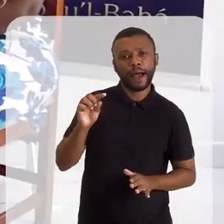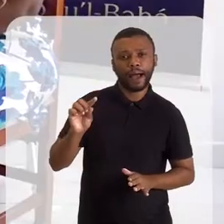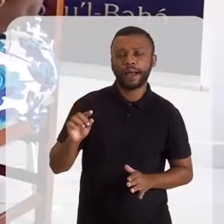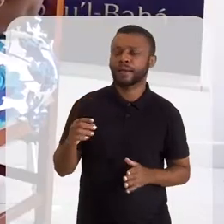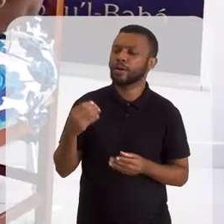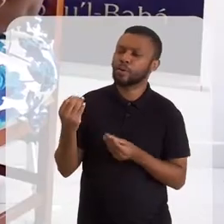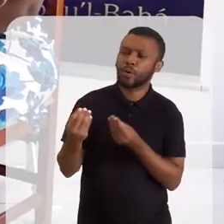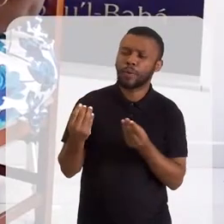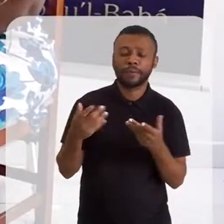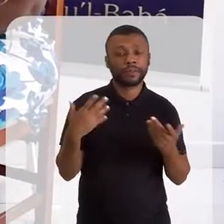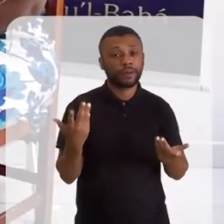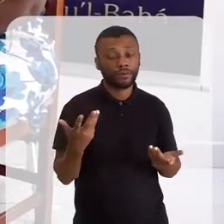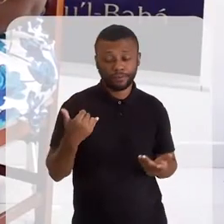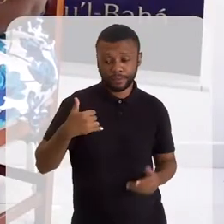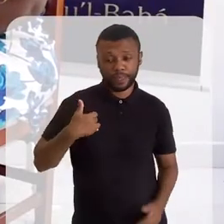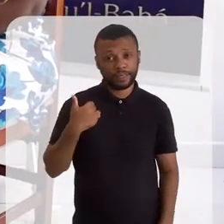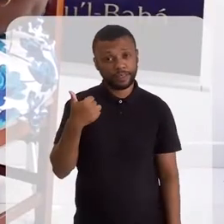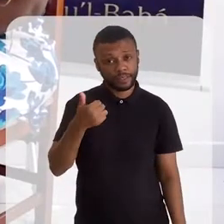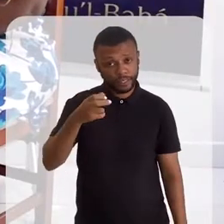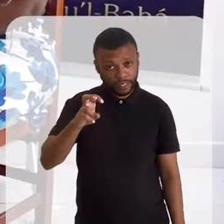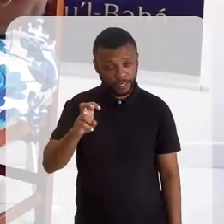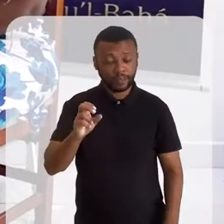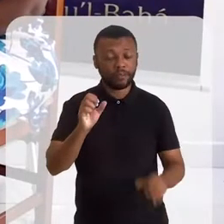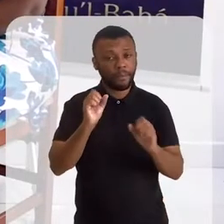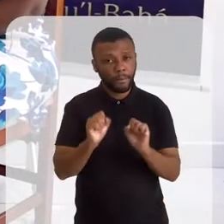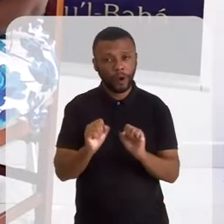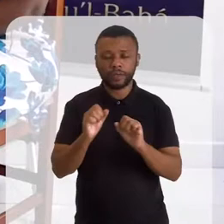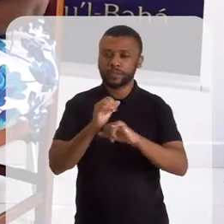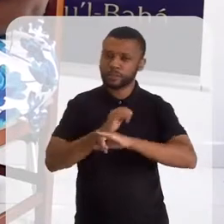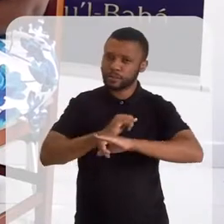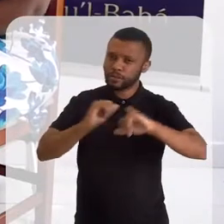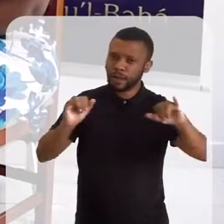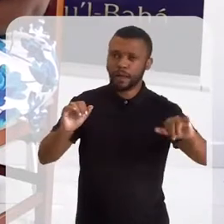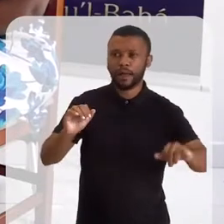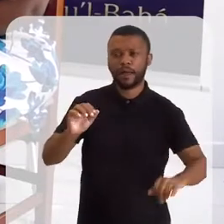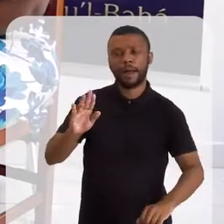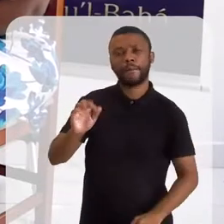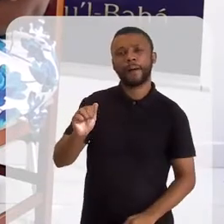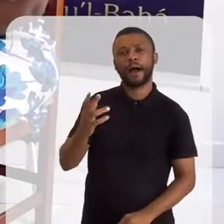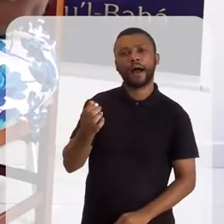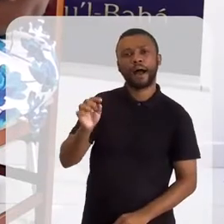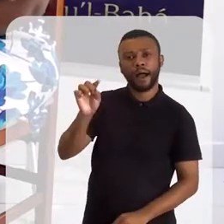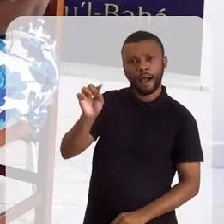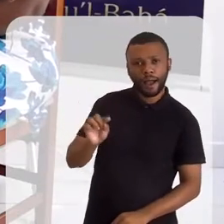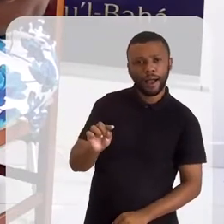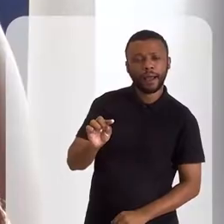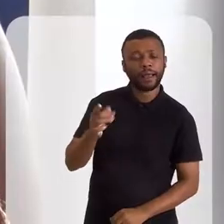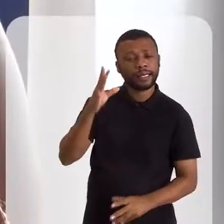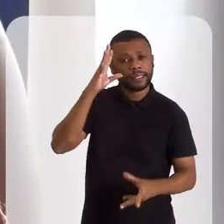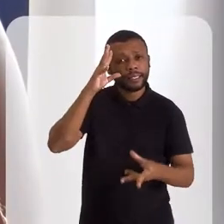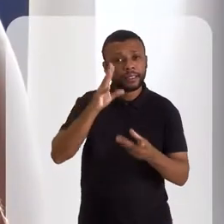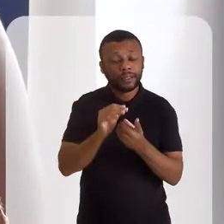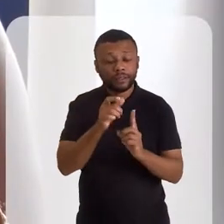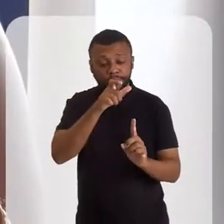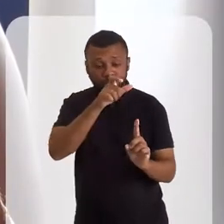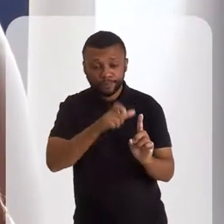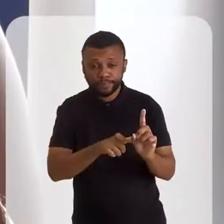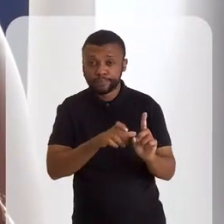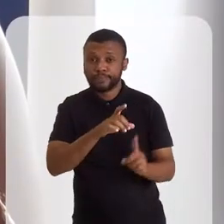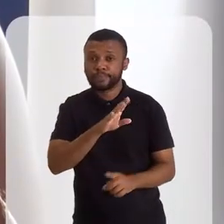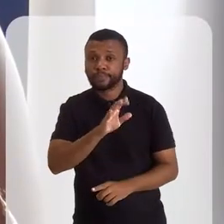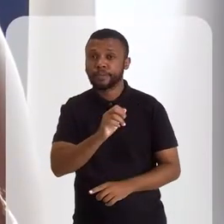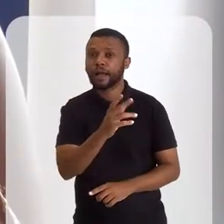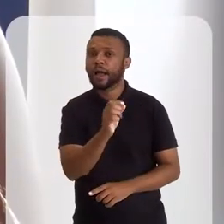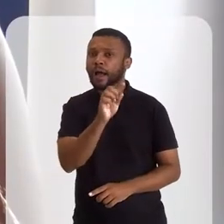Pronto. Desde pequeno, com 15 anos, você já pode se declarar Bahá'u'llá, entendendo que Bahá'u'llá é um